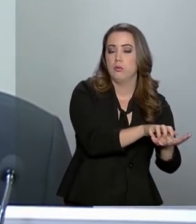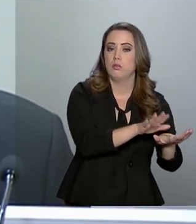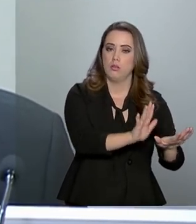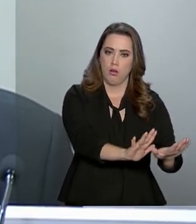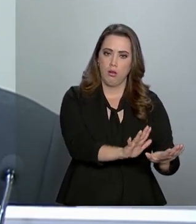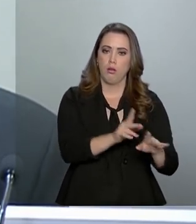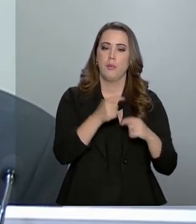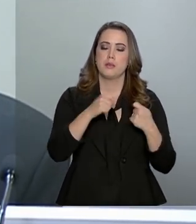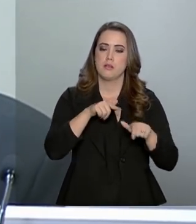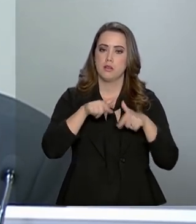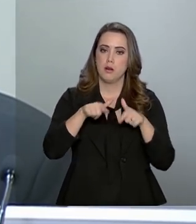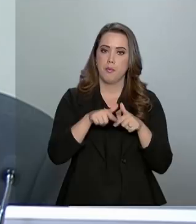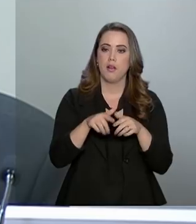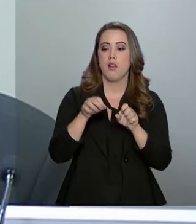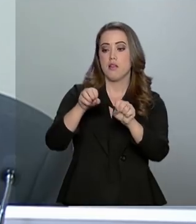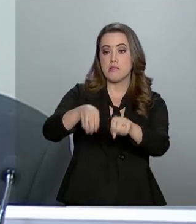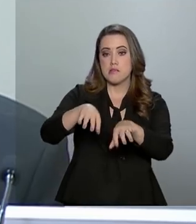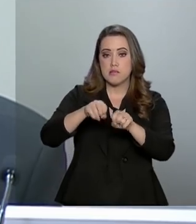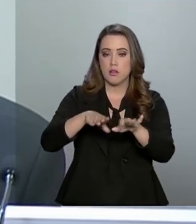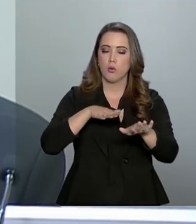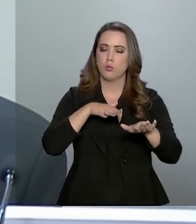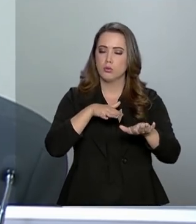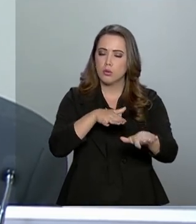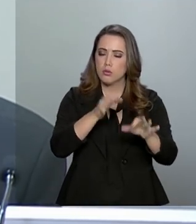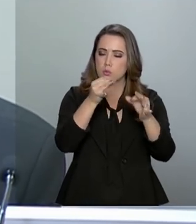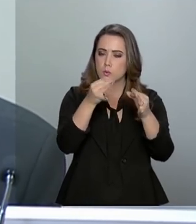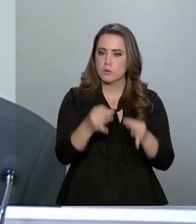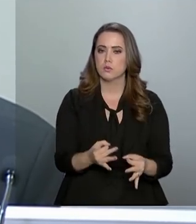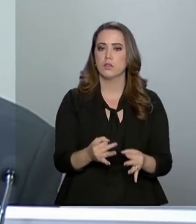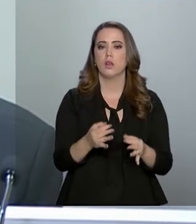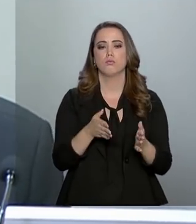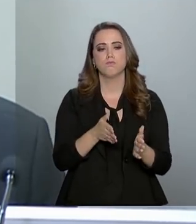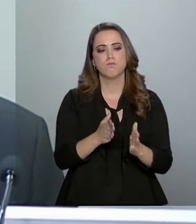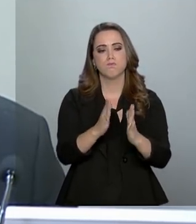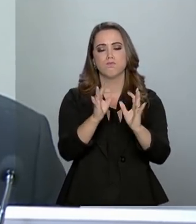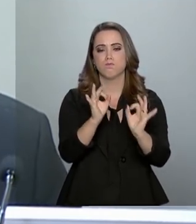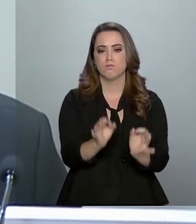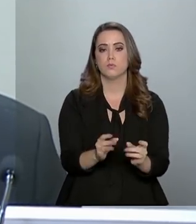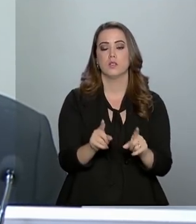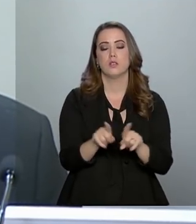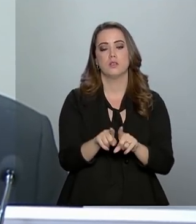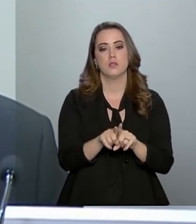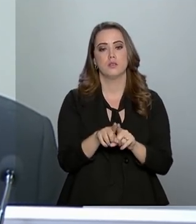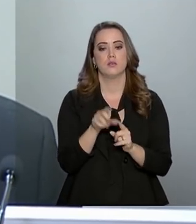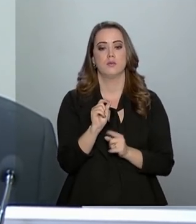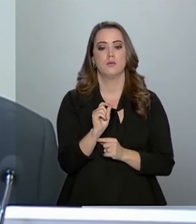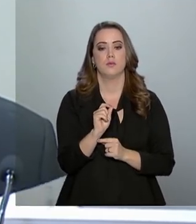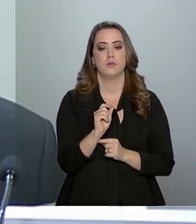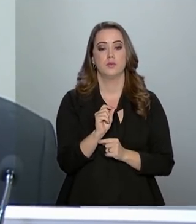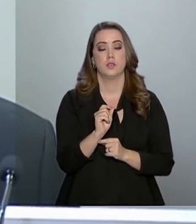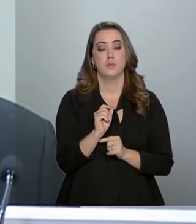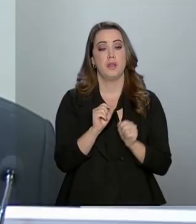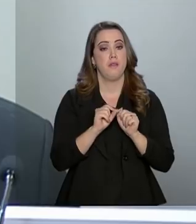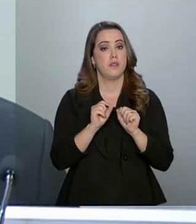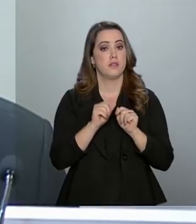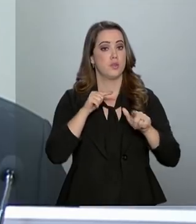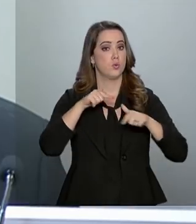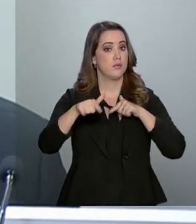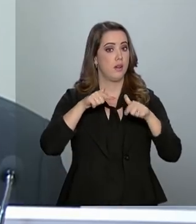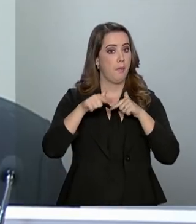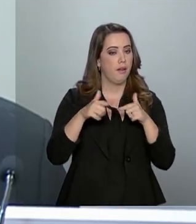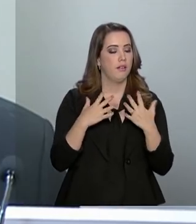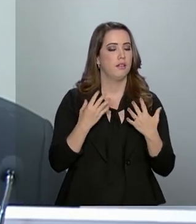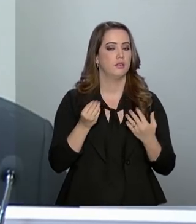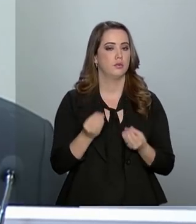orientação do trânsito, no policiamento roviário e mesmo com a realização de ações